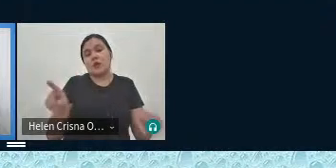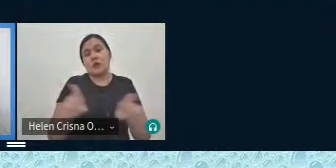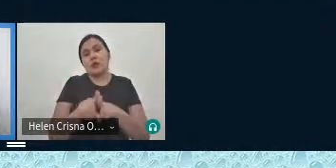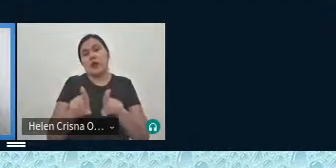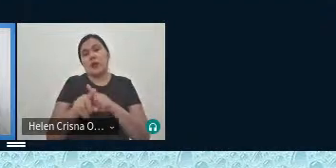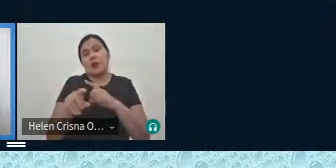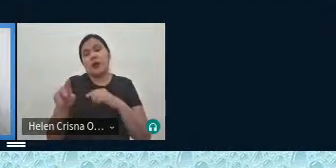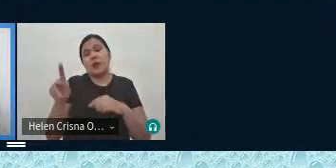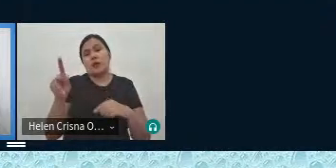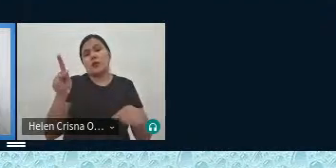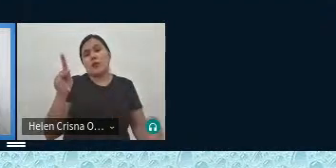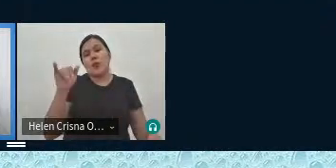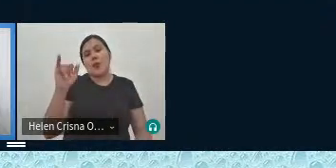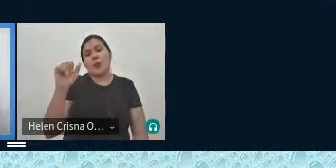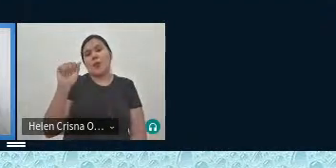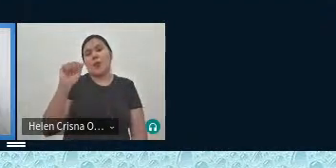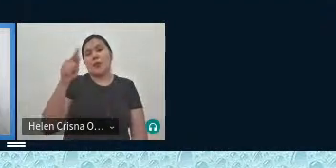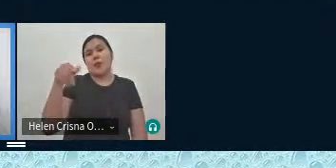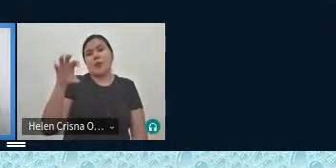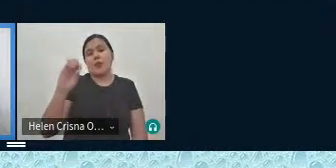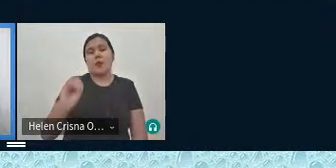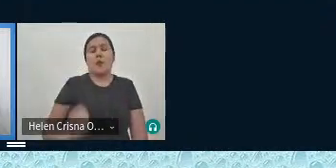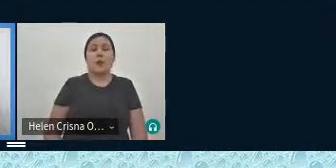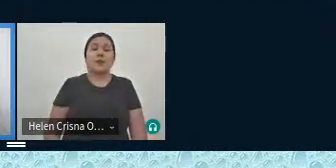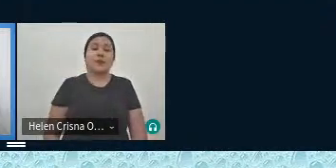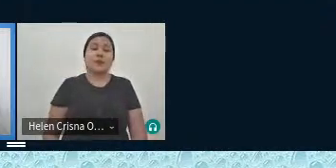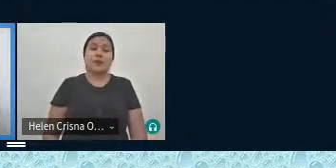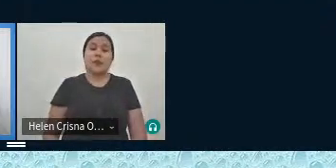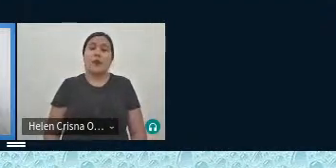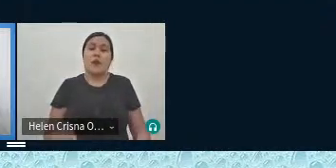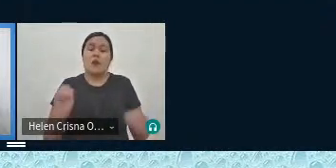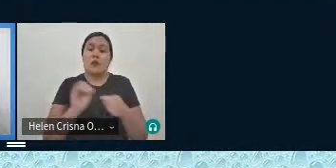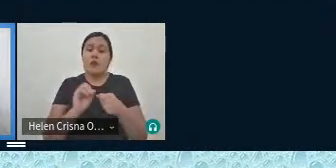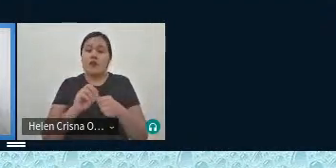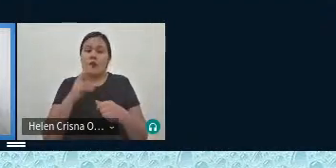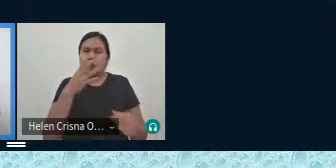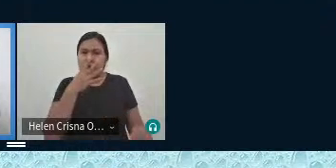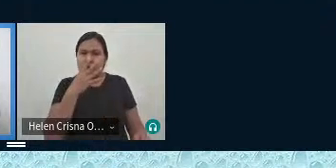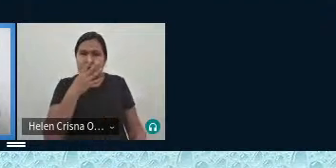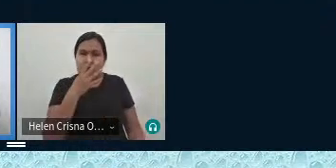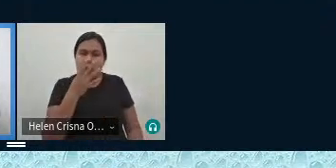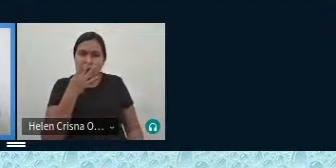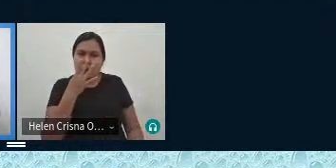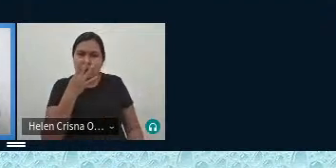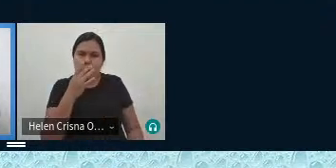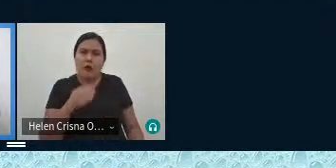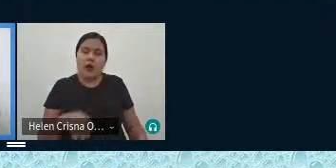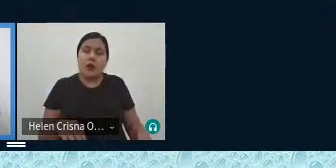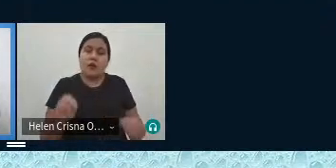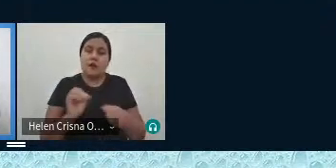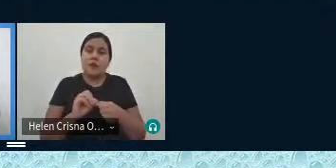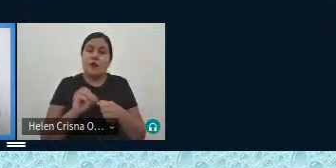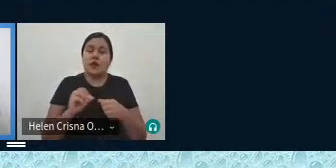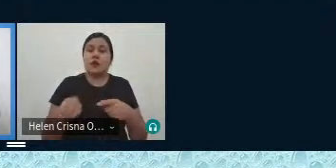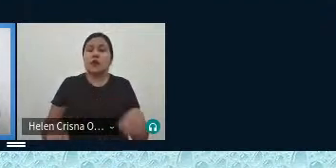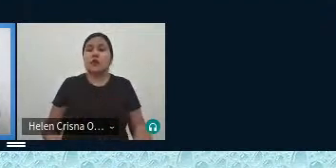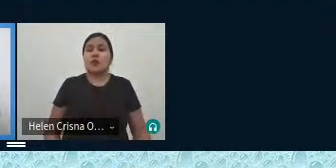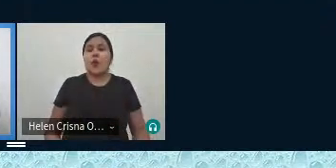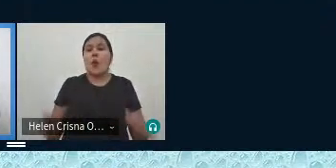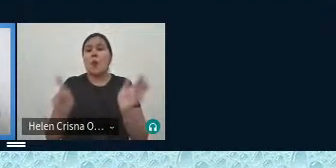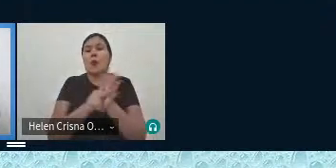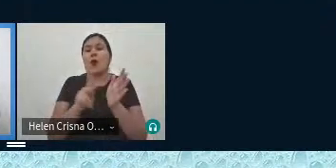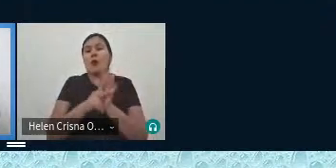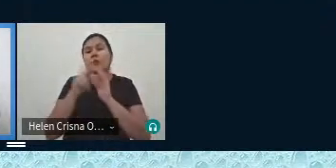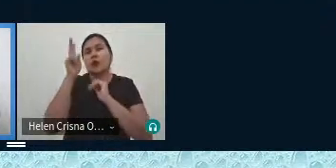piões vocês vão observar que os piões foram feitos também com esses elementos próprios